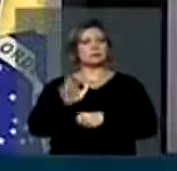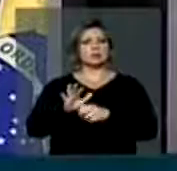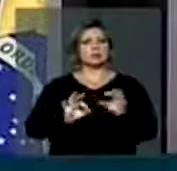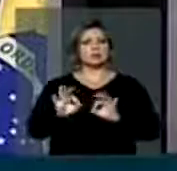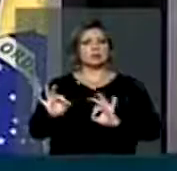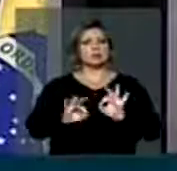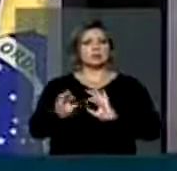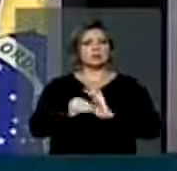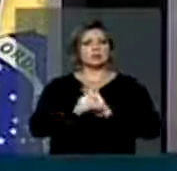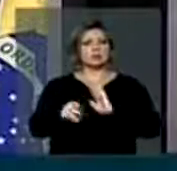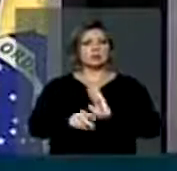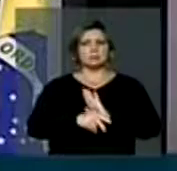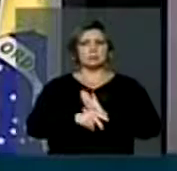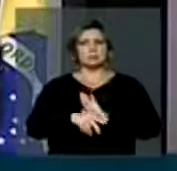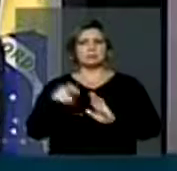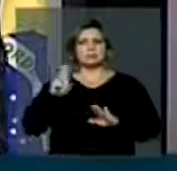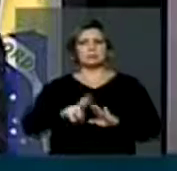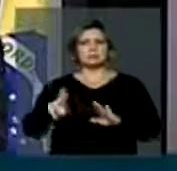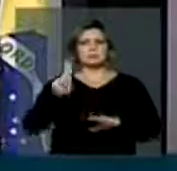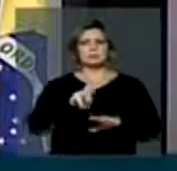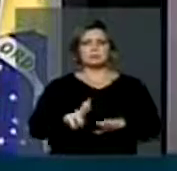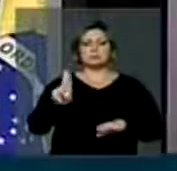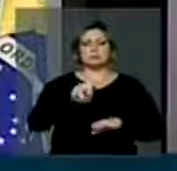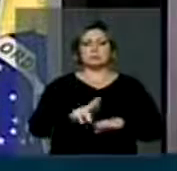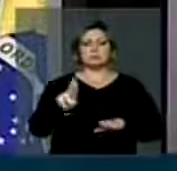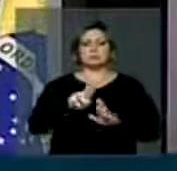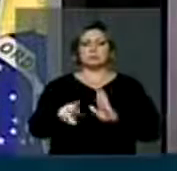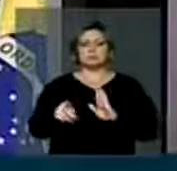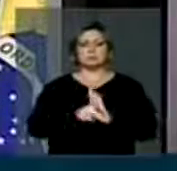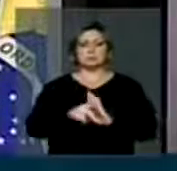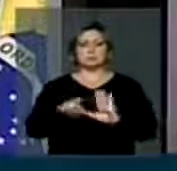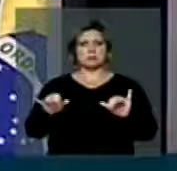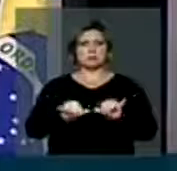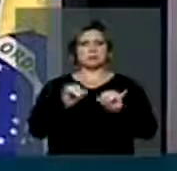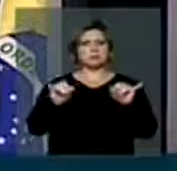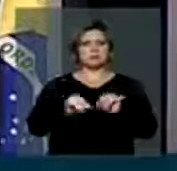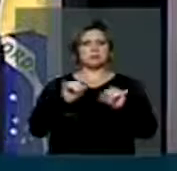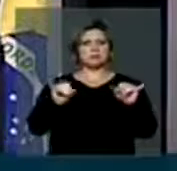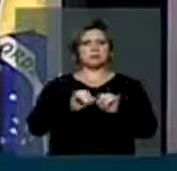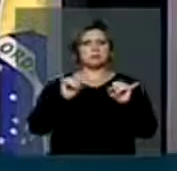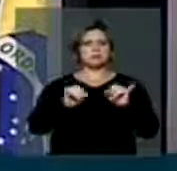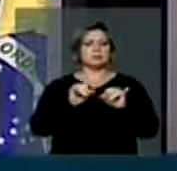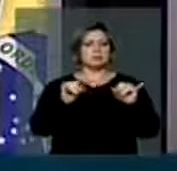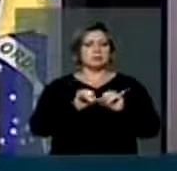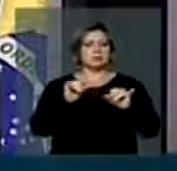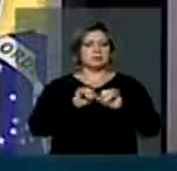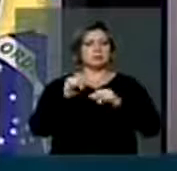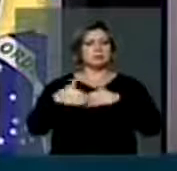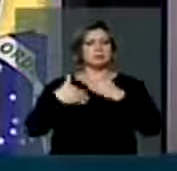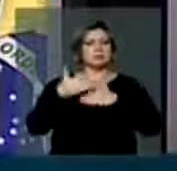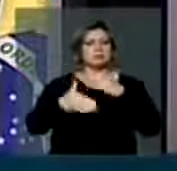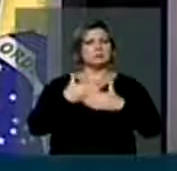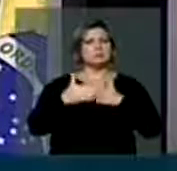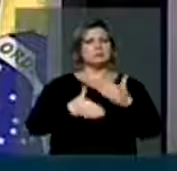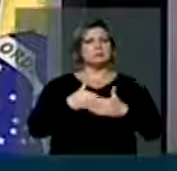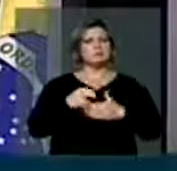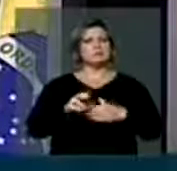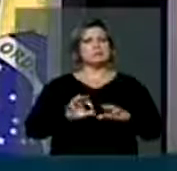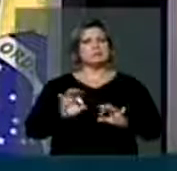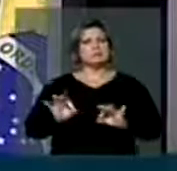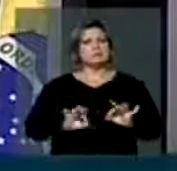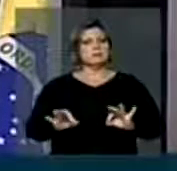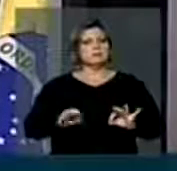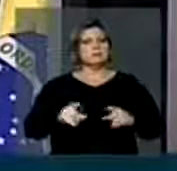que a medida provisória é utilizada para motivos tão fúteis e tão banais como a transação de dois imóveis,